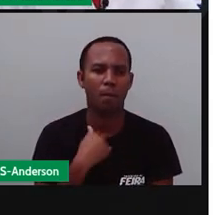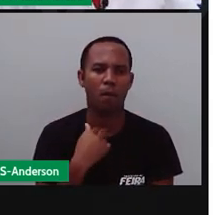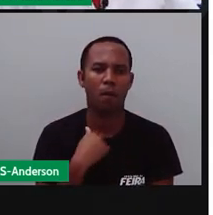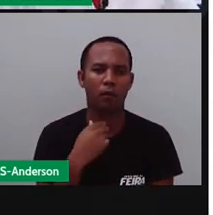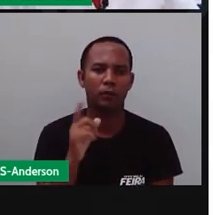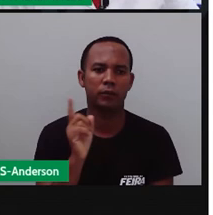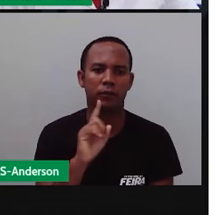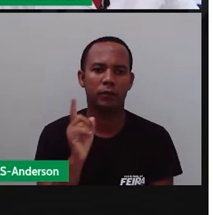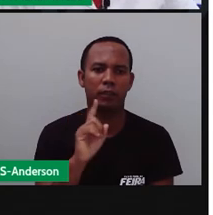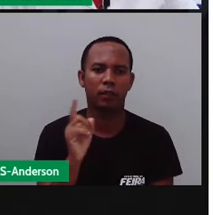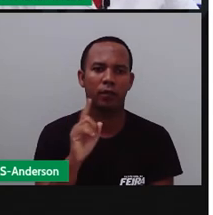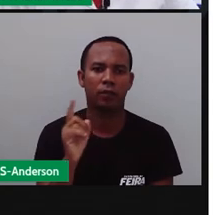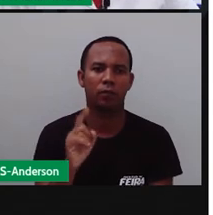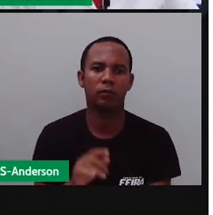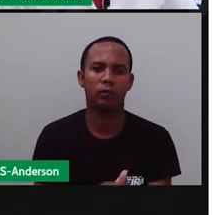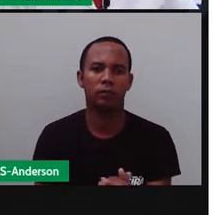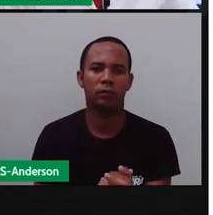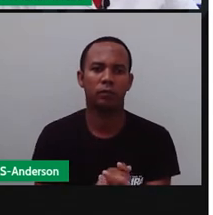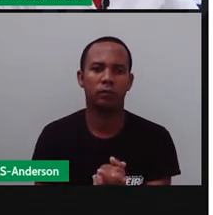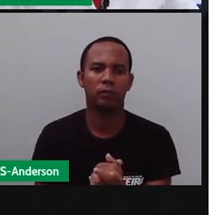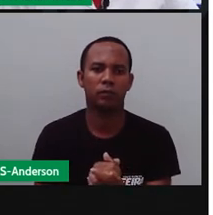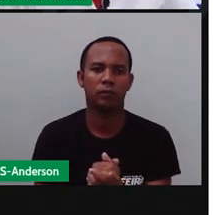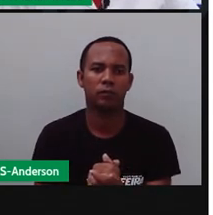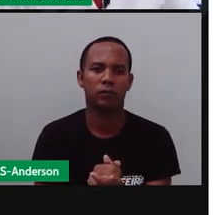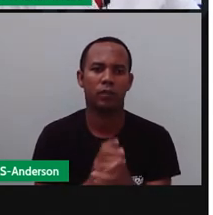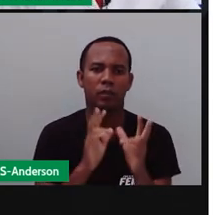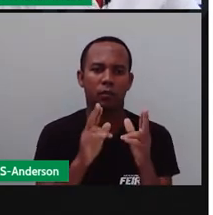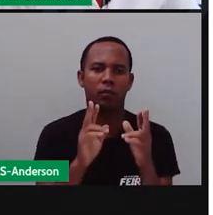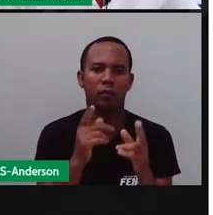Não. A minha escrita certa é que está em verde.